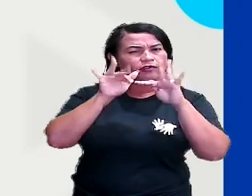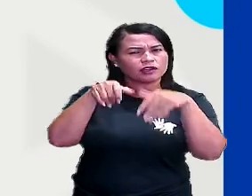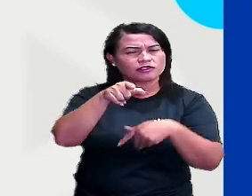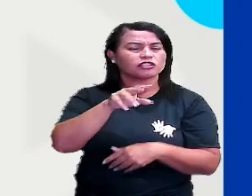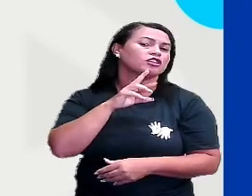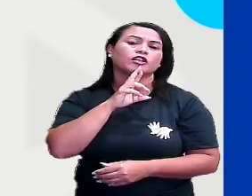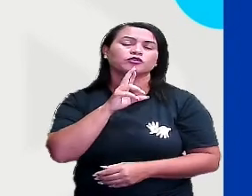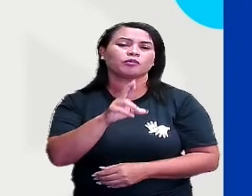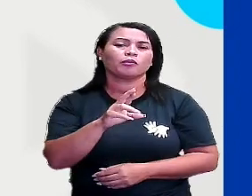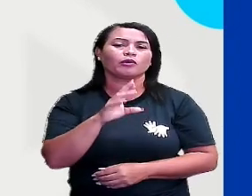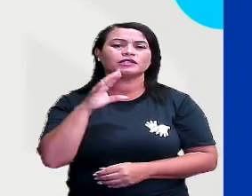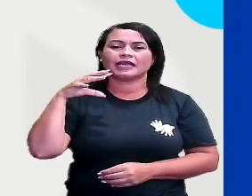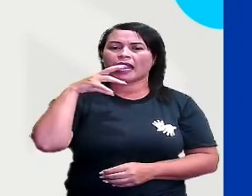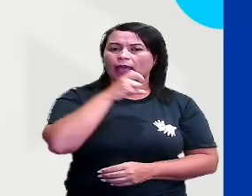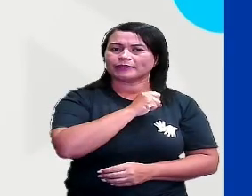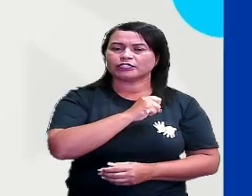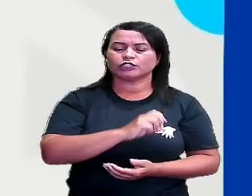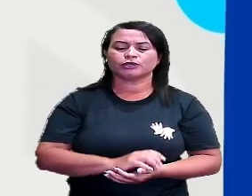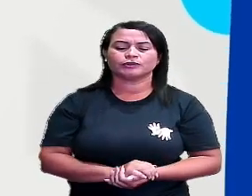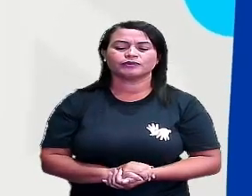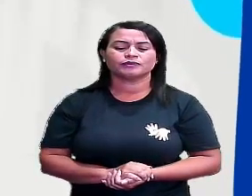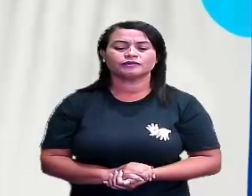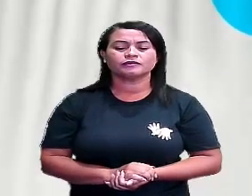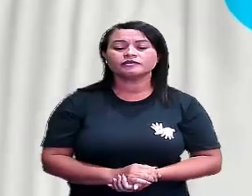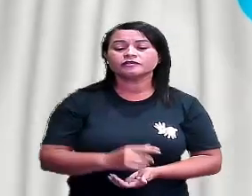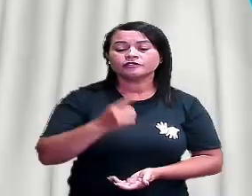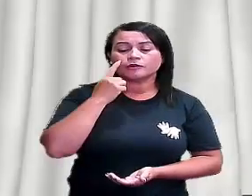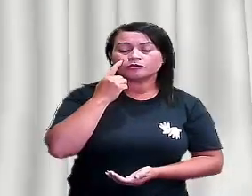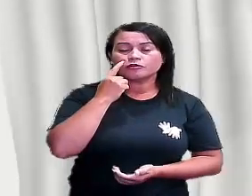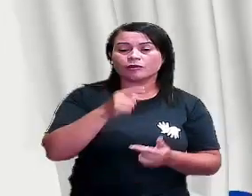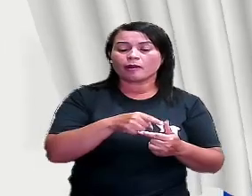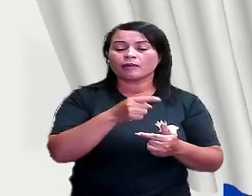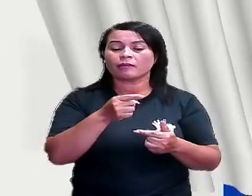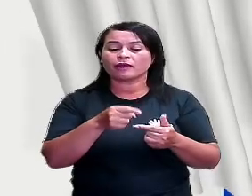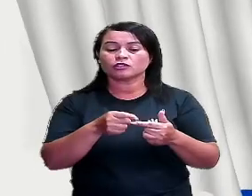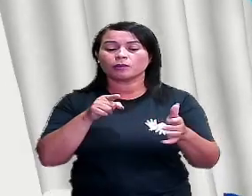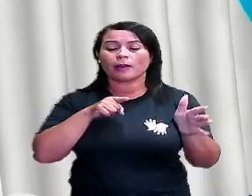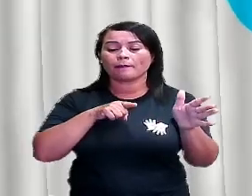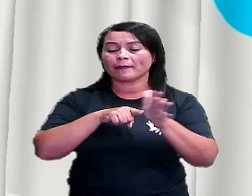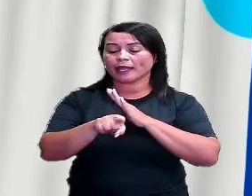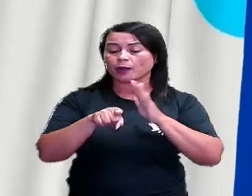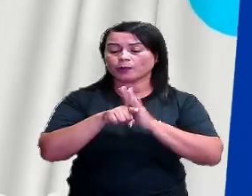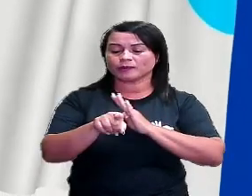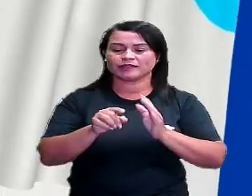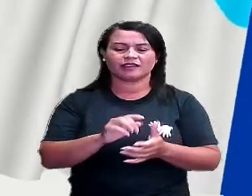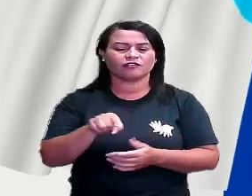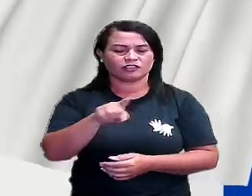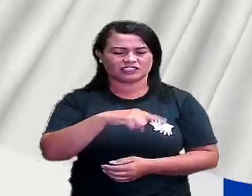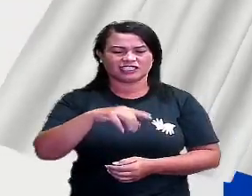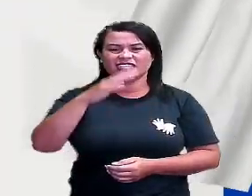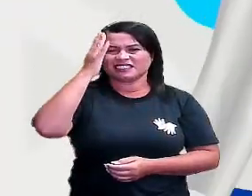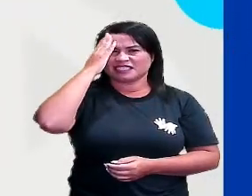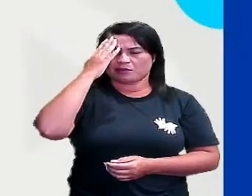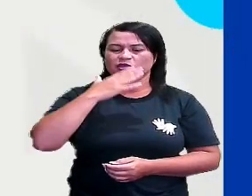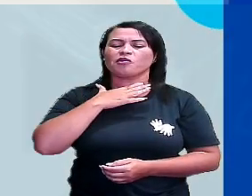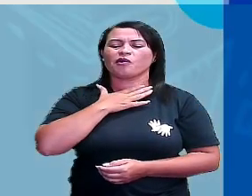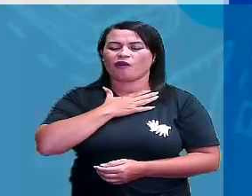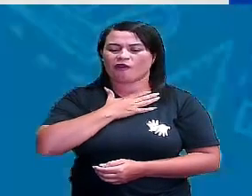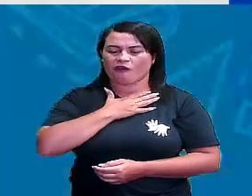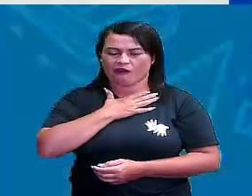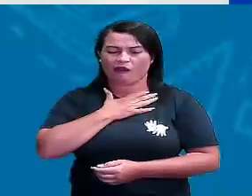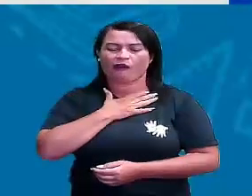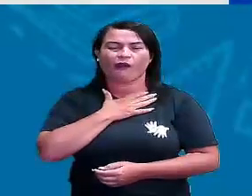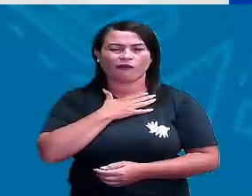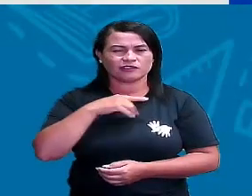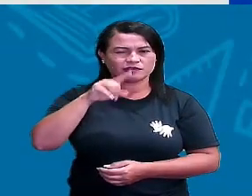responder isso aí rapidinho. Então vamos lá para mais uma pergunta. Vocês sabem que eu gosto de deixar vocês